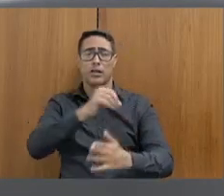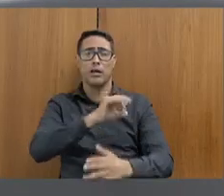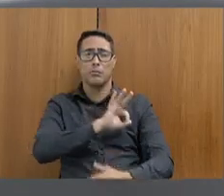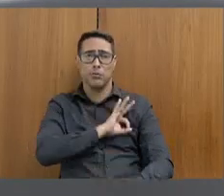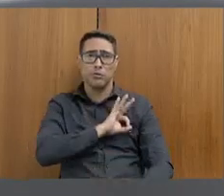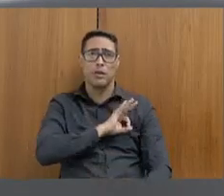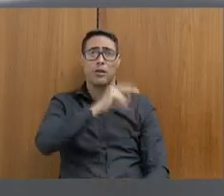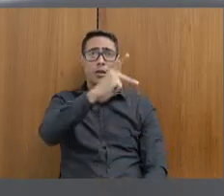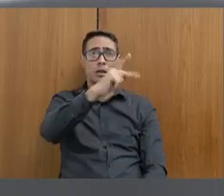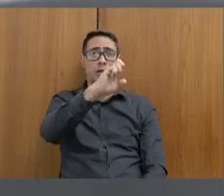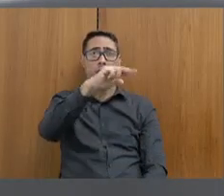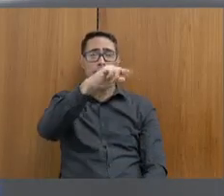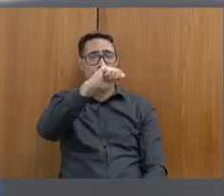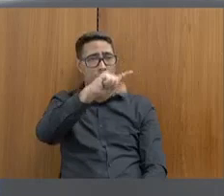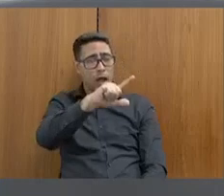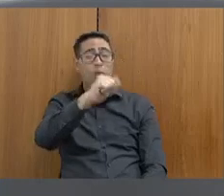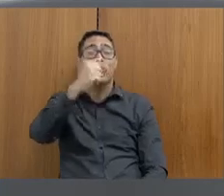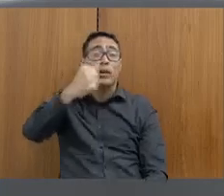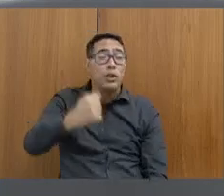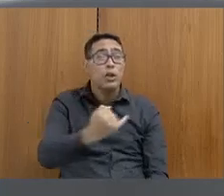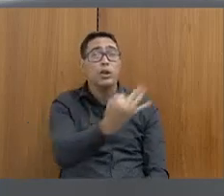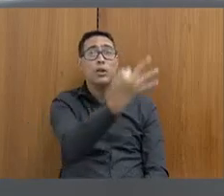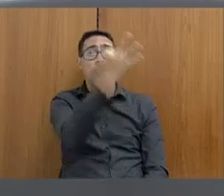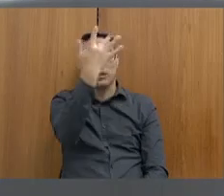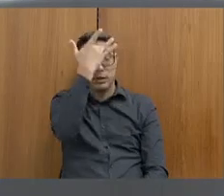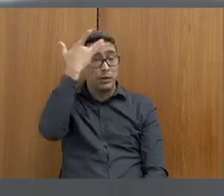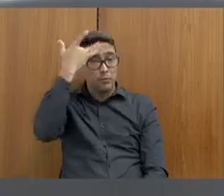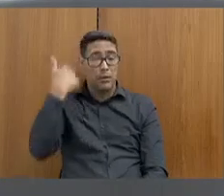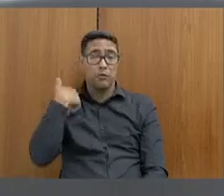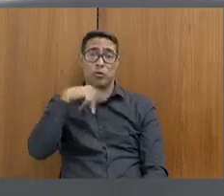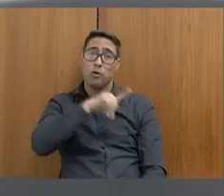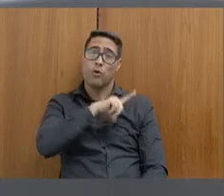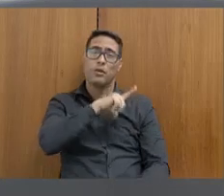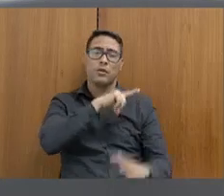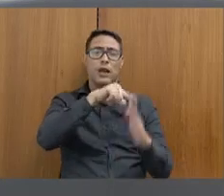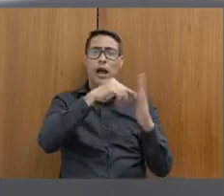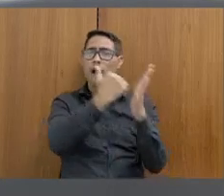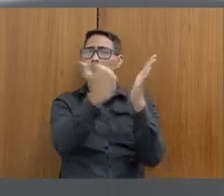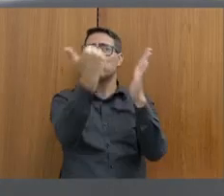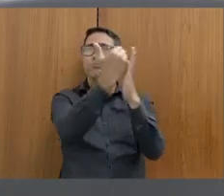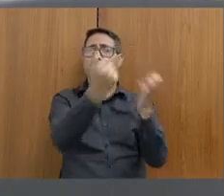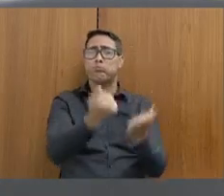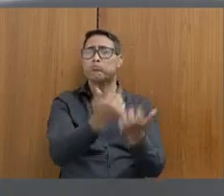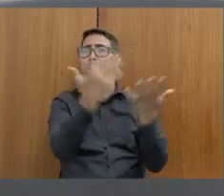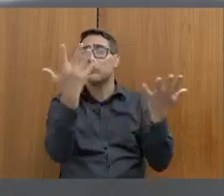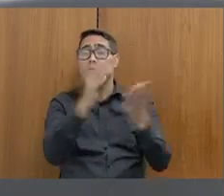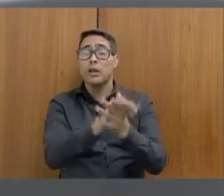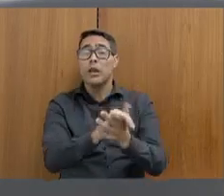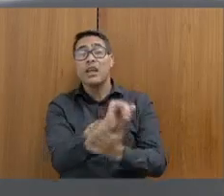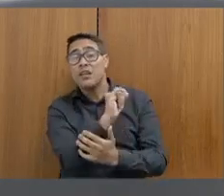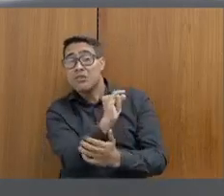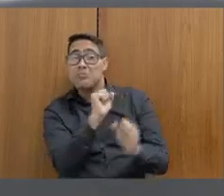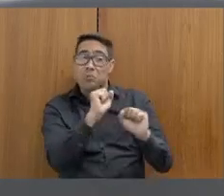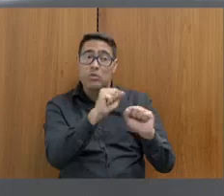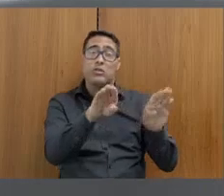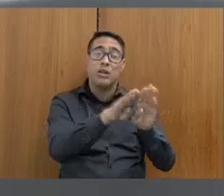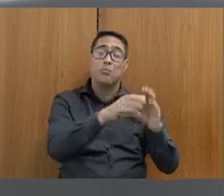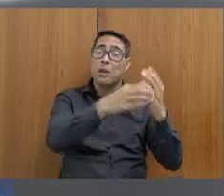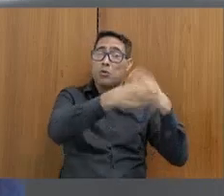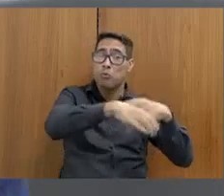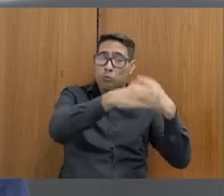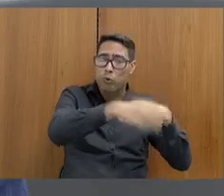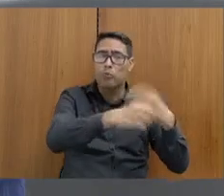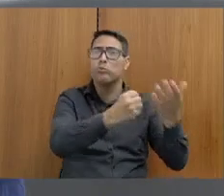escrito ali, quantos são esses excedentes? E se não há um contrassenso em fazer um concurso público ao mesmo tempo em que se tem